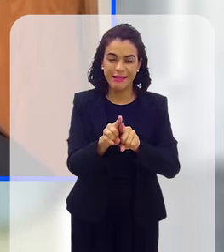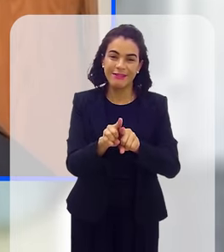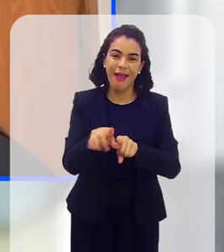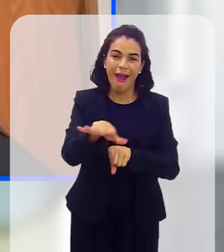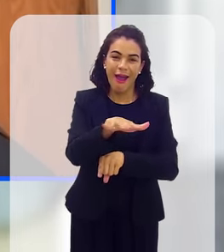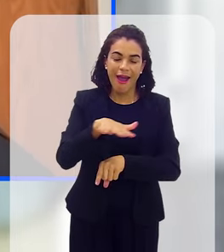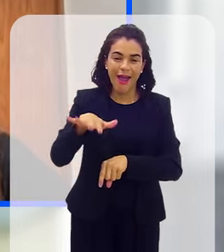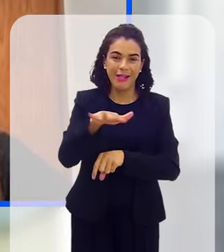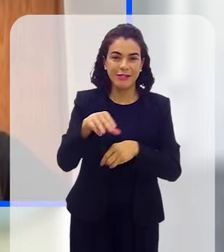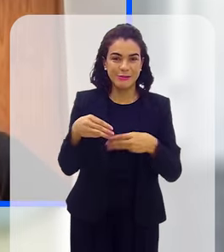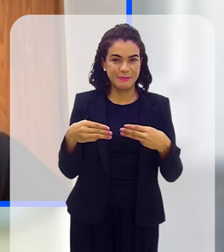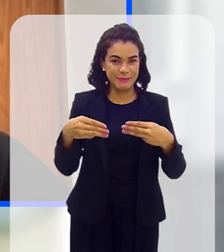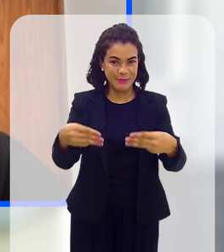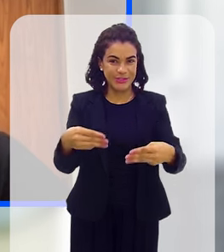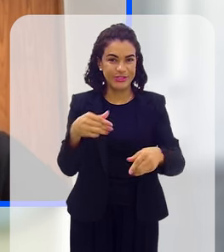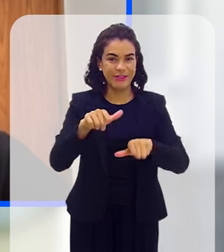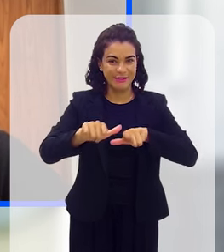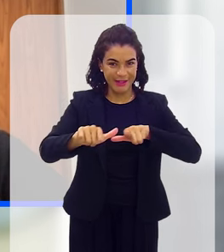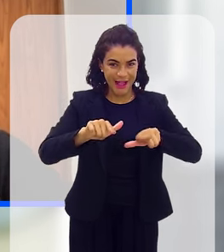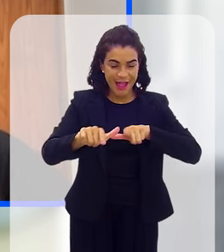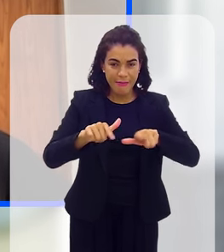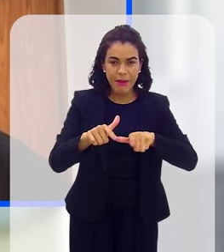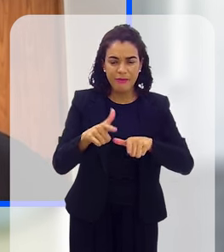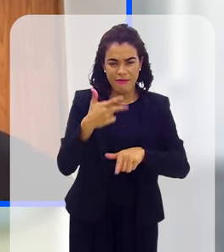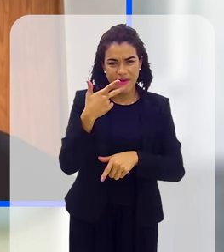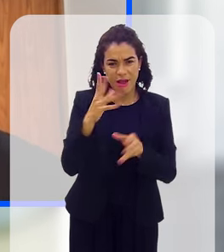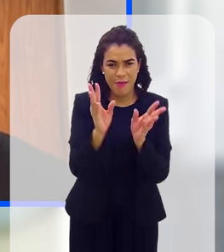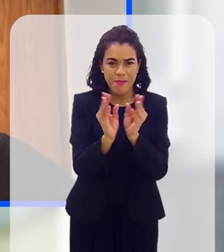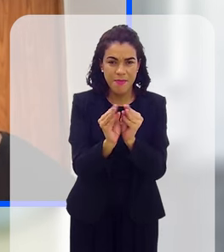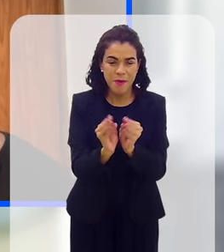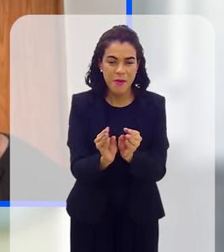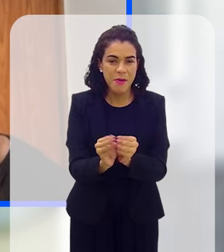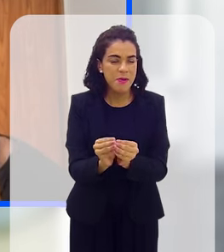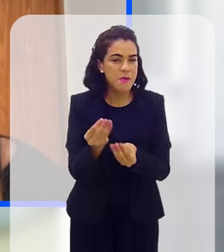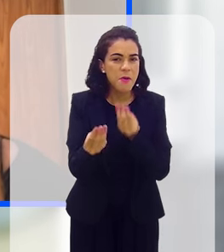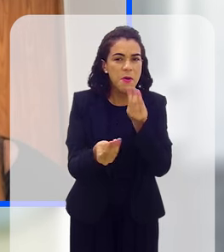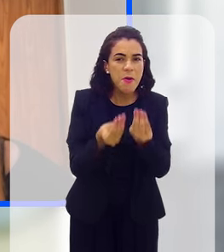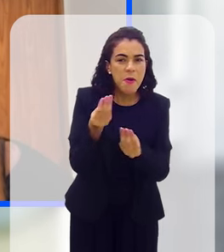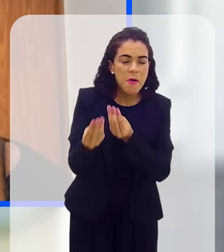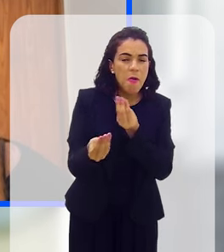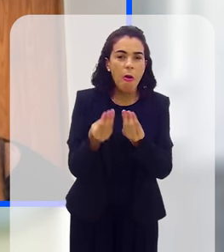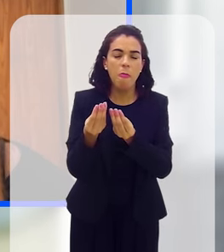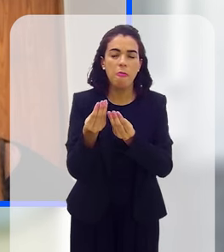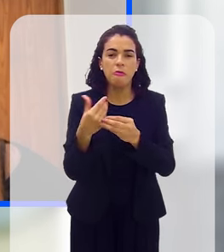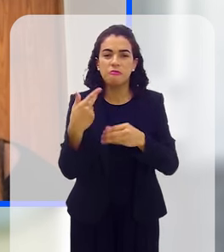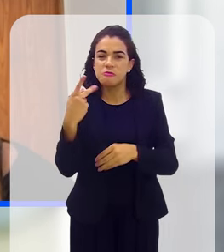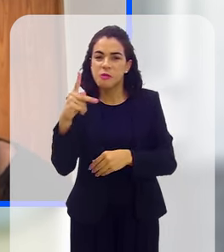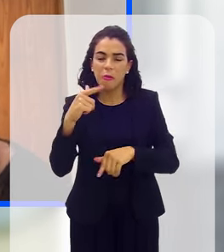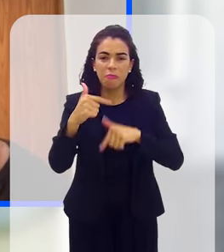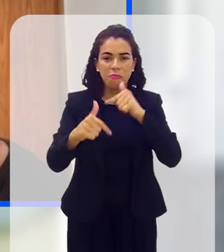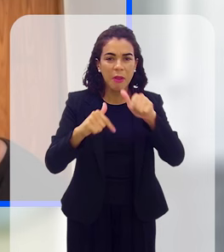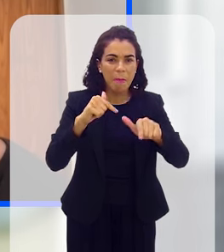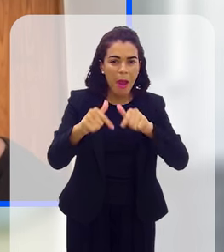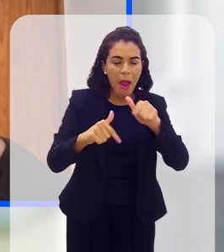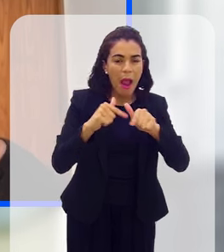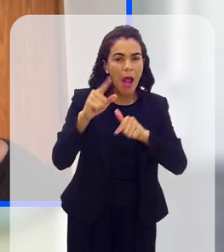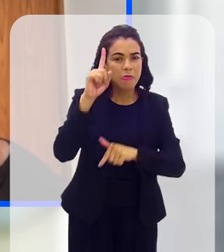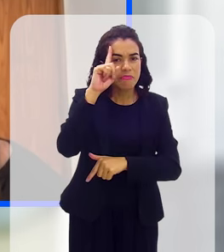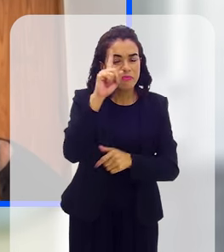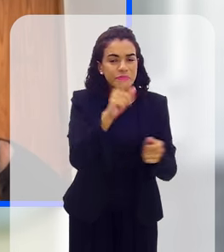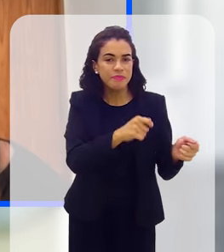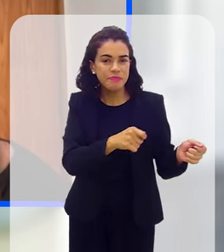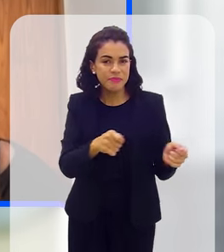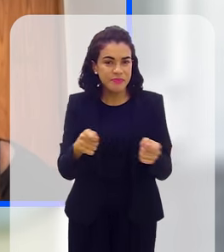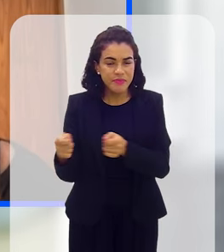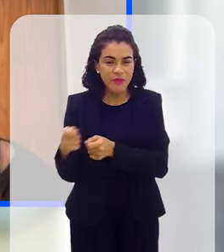o responsável por fazer essas fiscalizações. Fala um pouquinho sobre esse trabalho, como ele se dá, como é que é o dia a dia desse